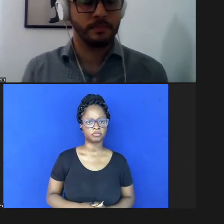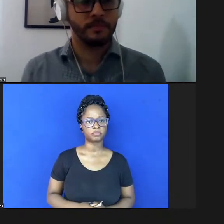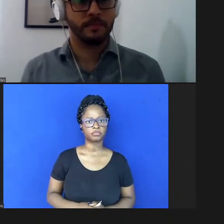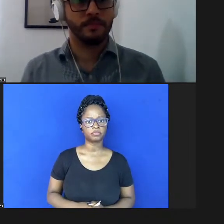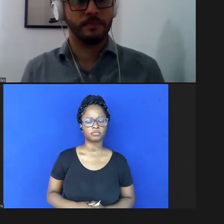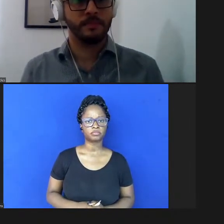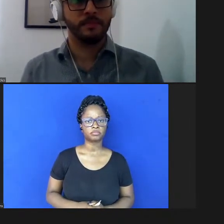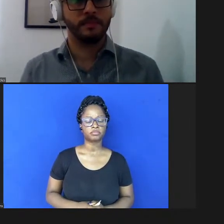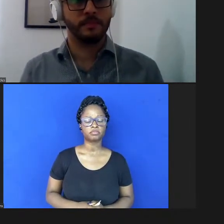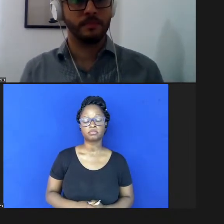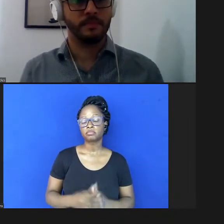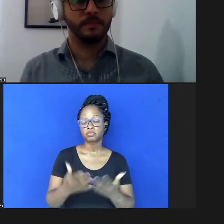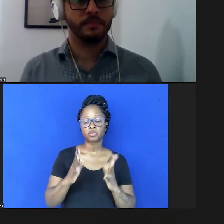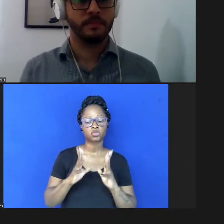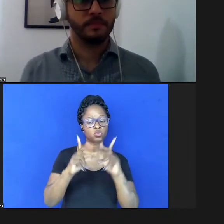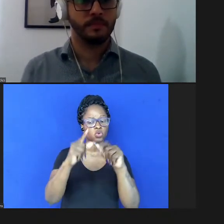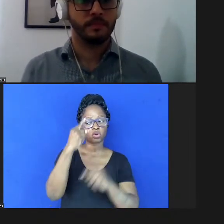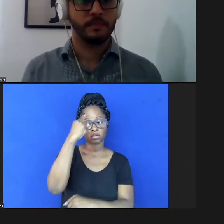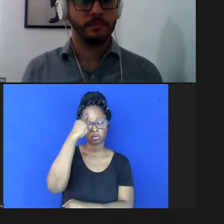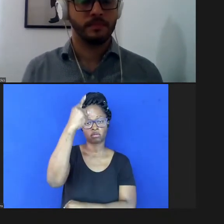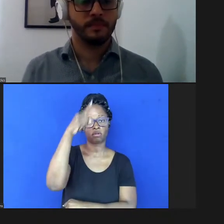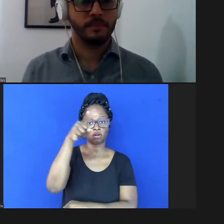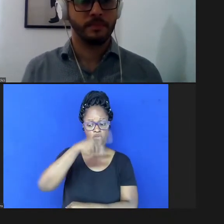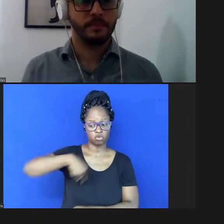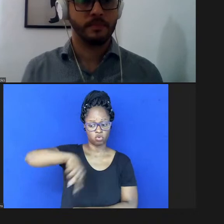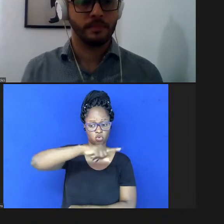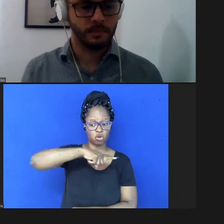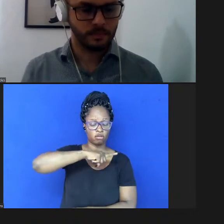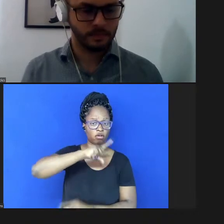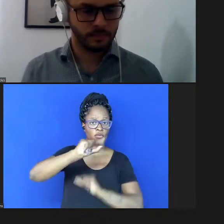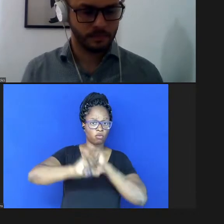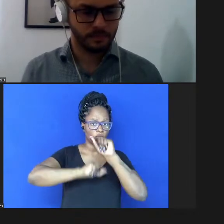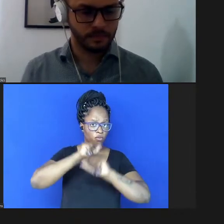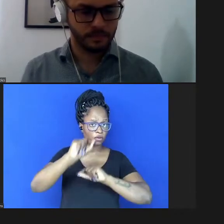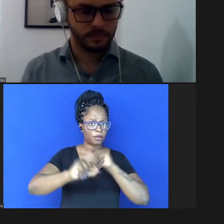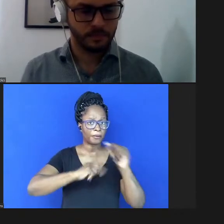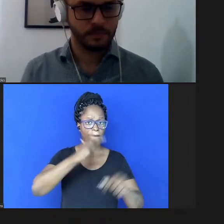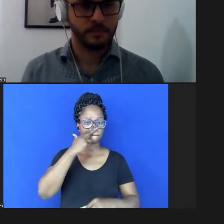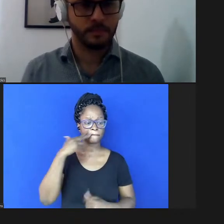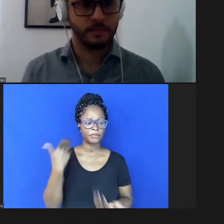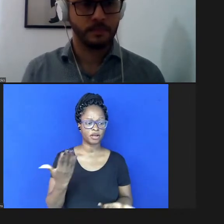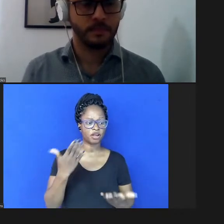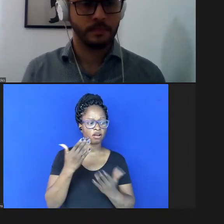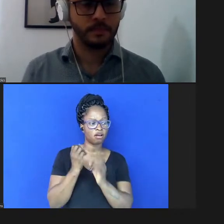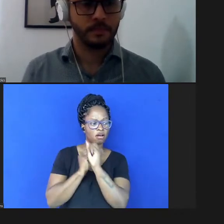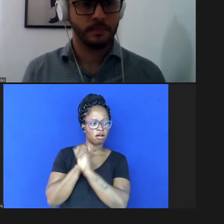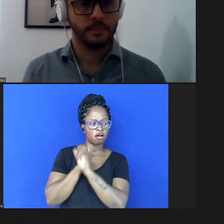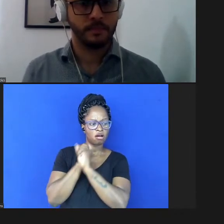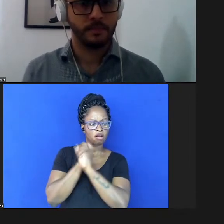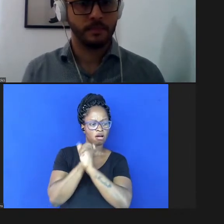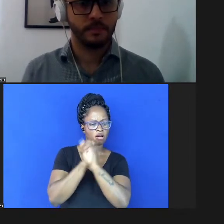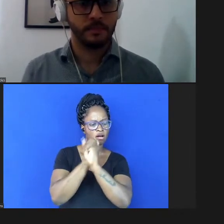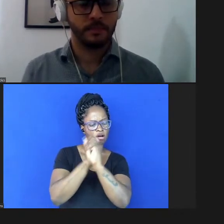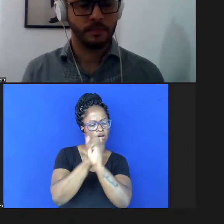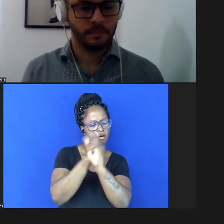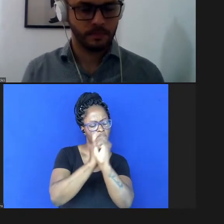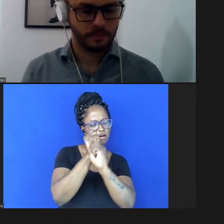toda a ideia daquilo que nós chamamos muitos anos atrás de